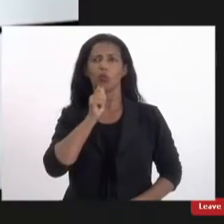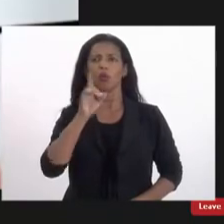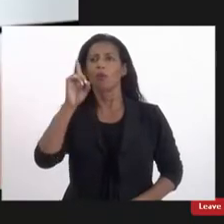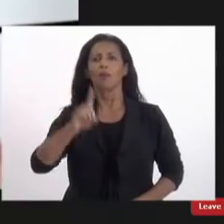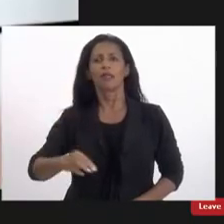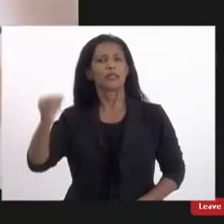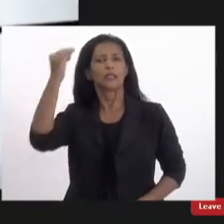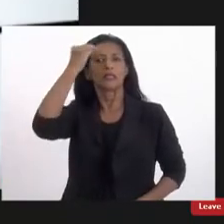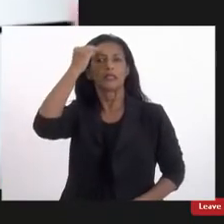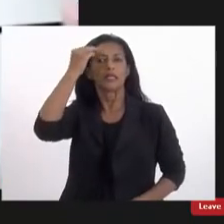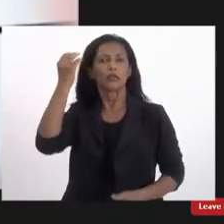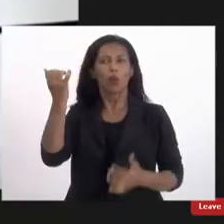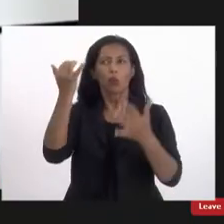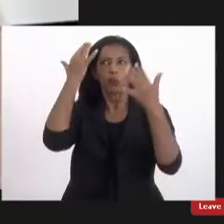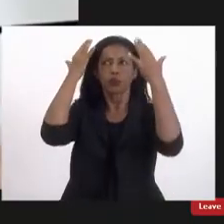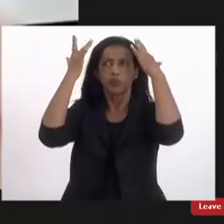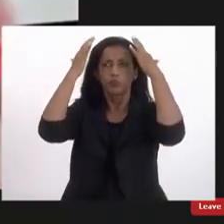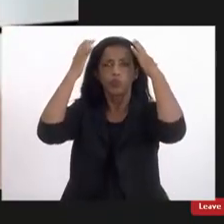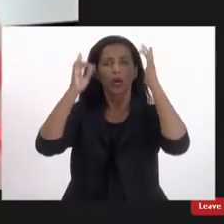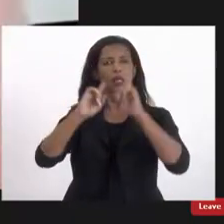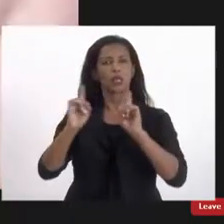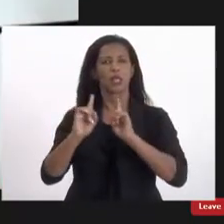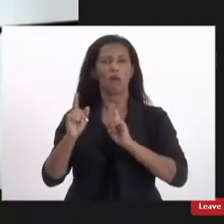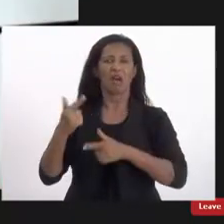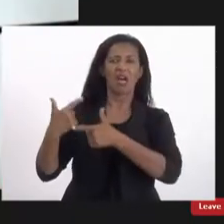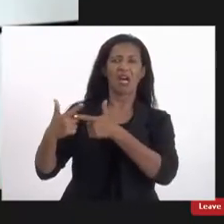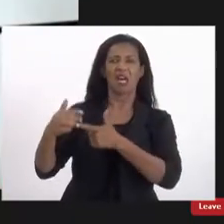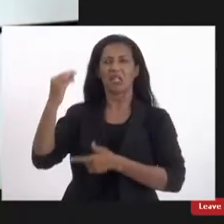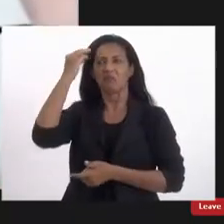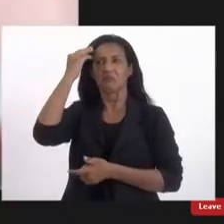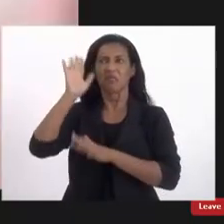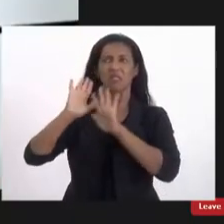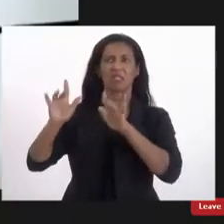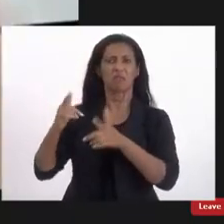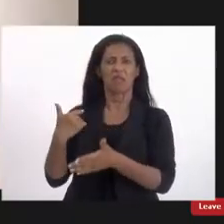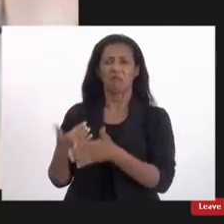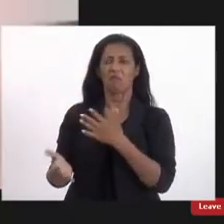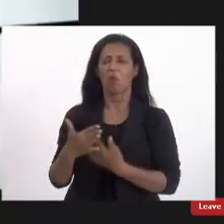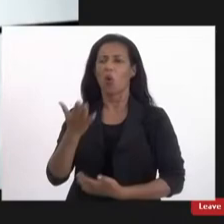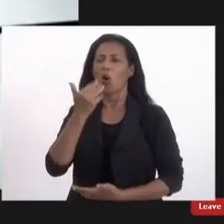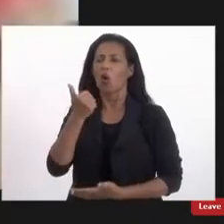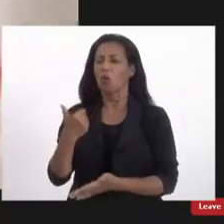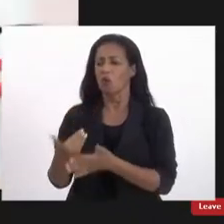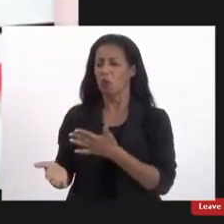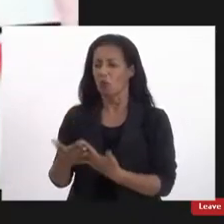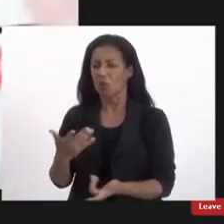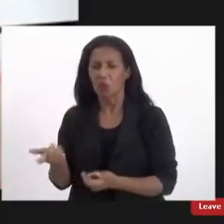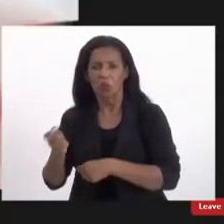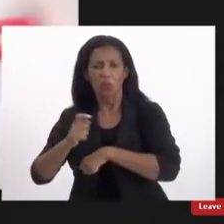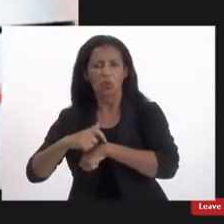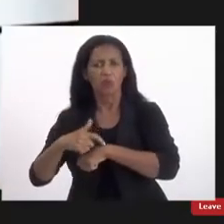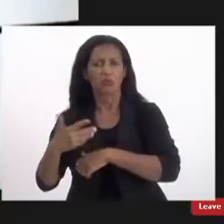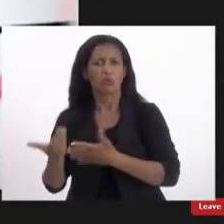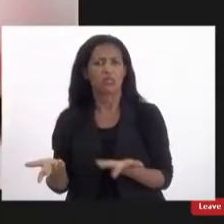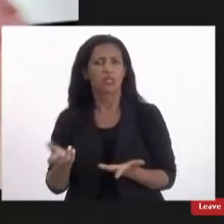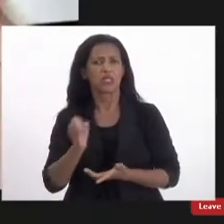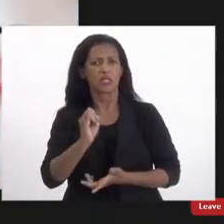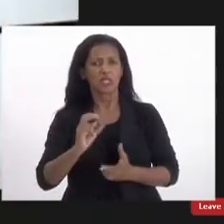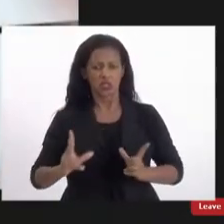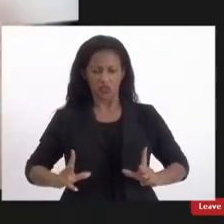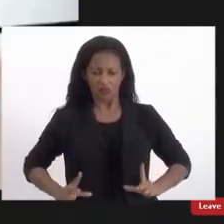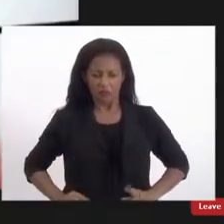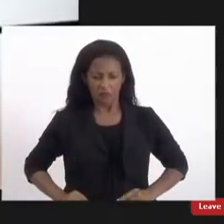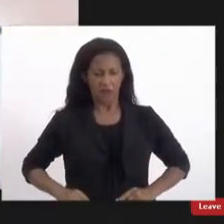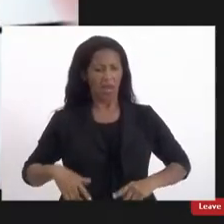intelectual então ele não tem cognição mesmo deixa pra lá vai comer o que tiver que comer vai fazer se tiver fralda